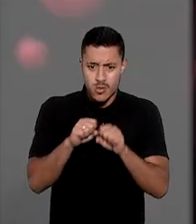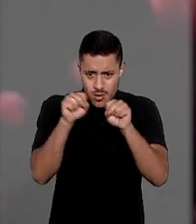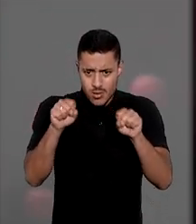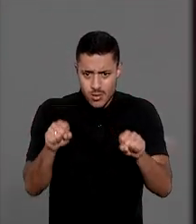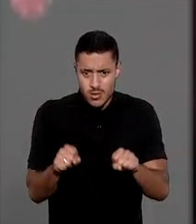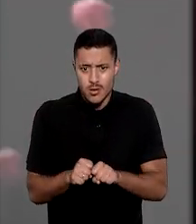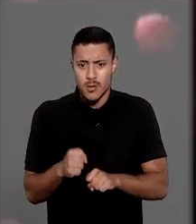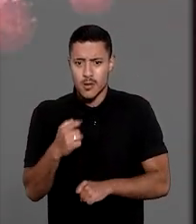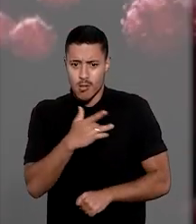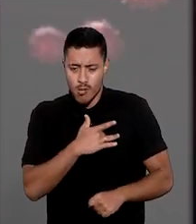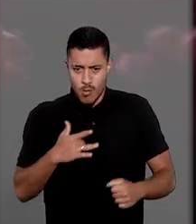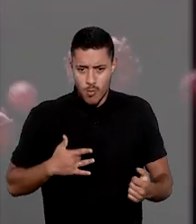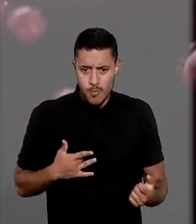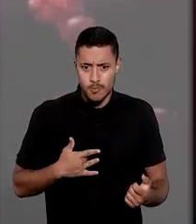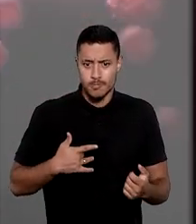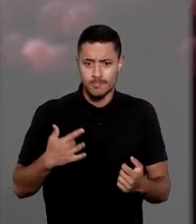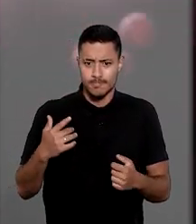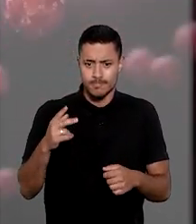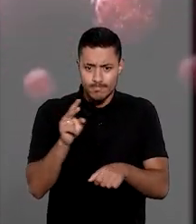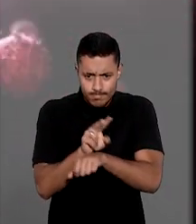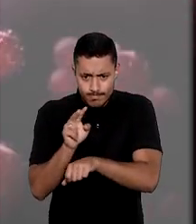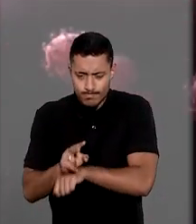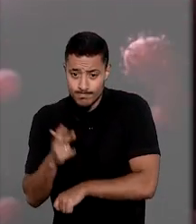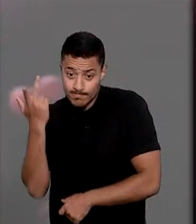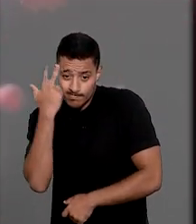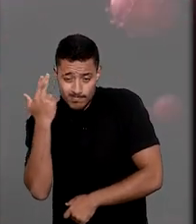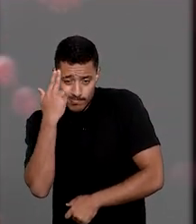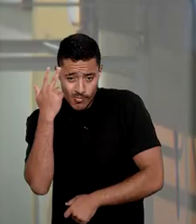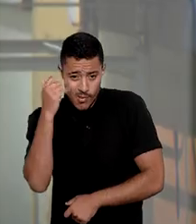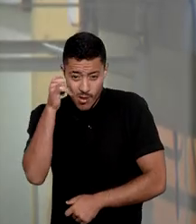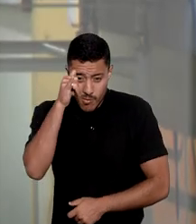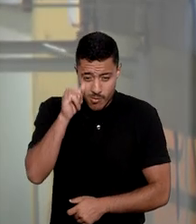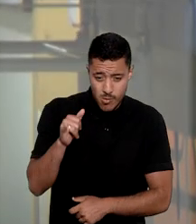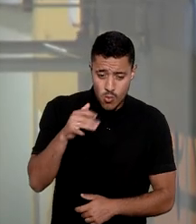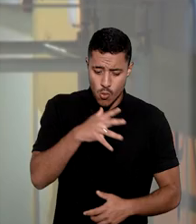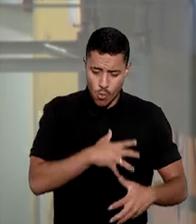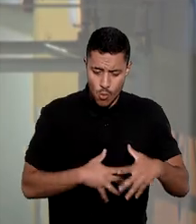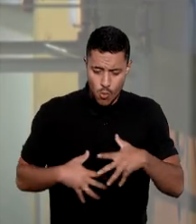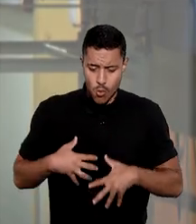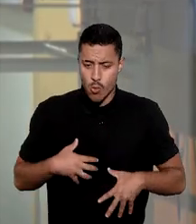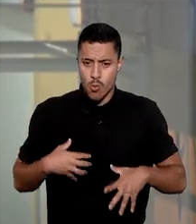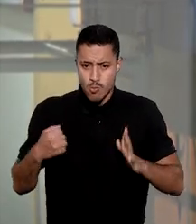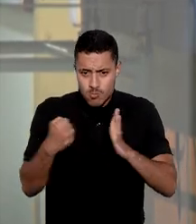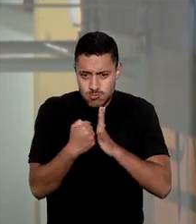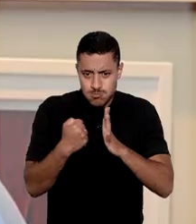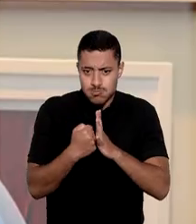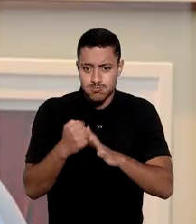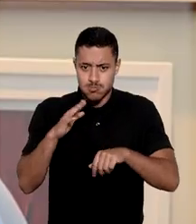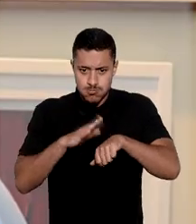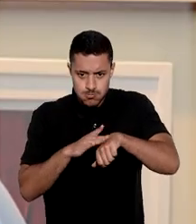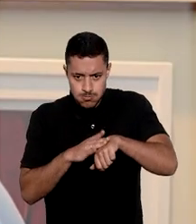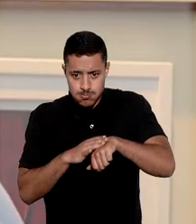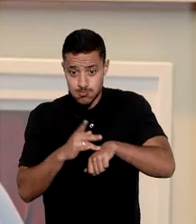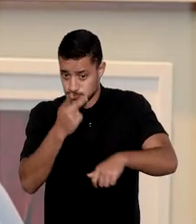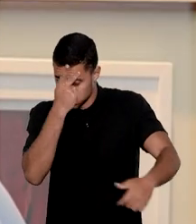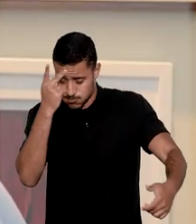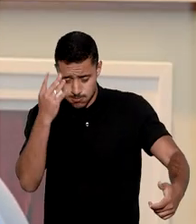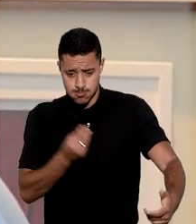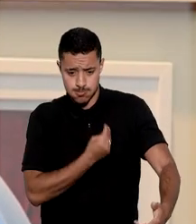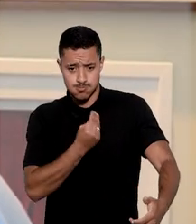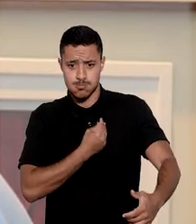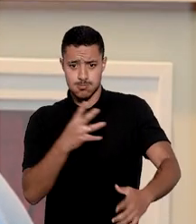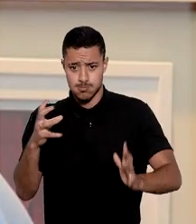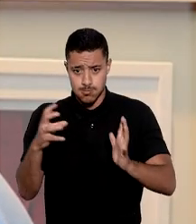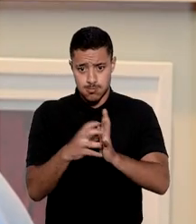imunológico, ou seja, das defesas naturais, impedindo o organismo de combater enfermidades. Pessoas vivendo com HIV